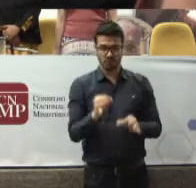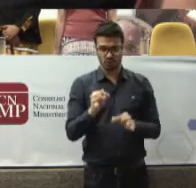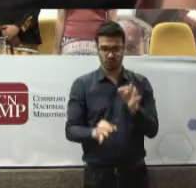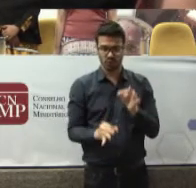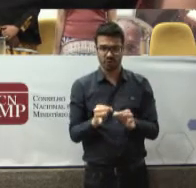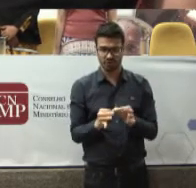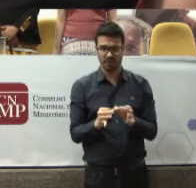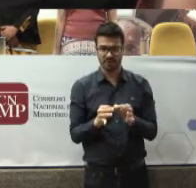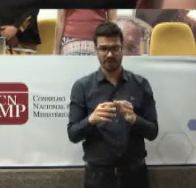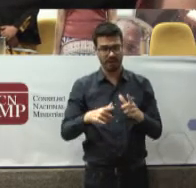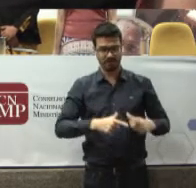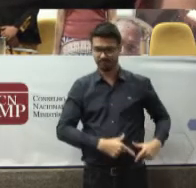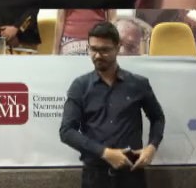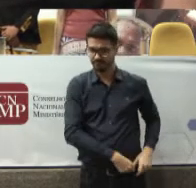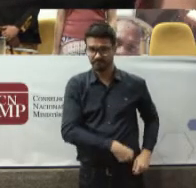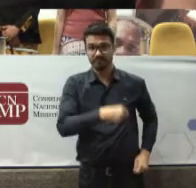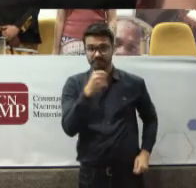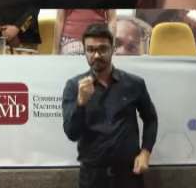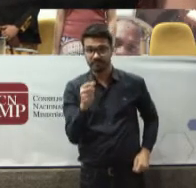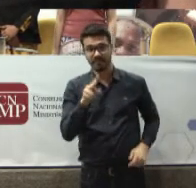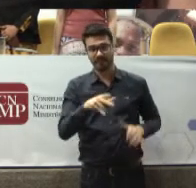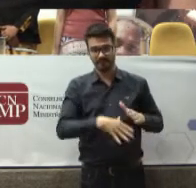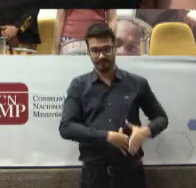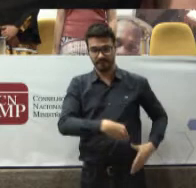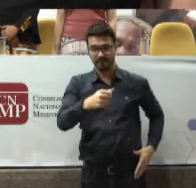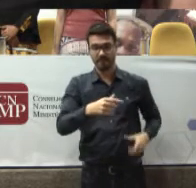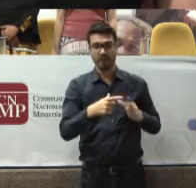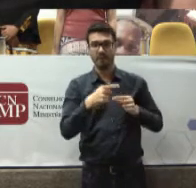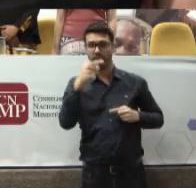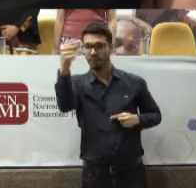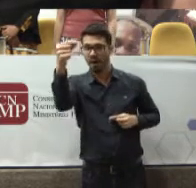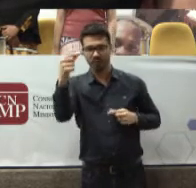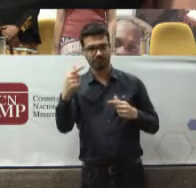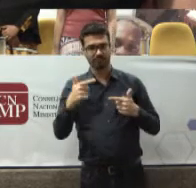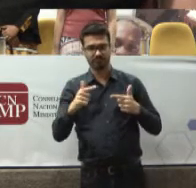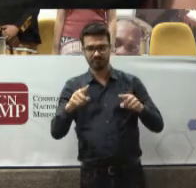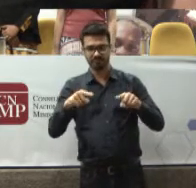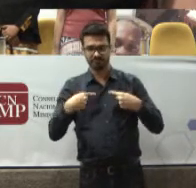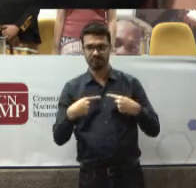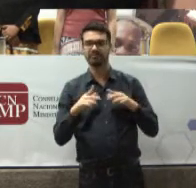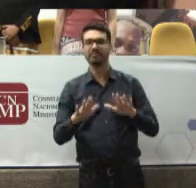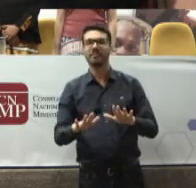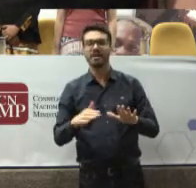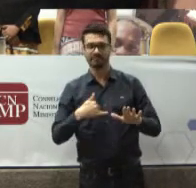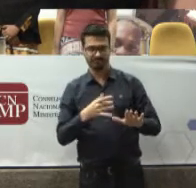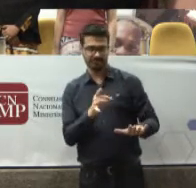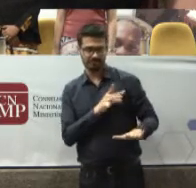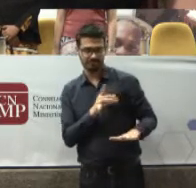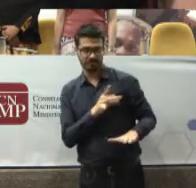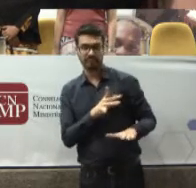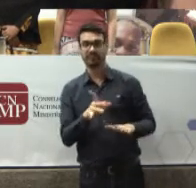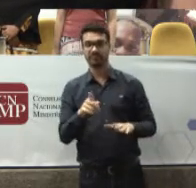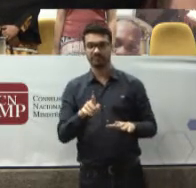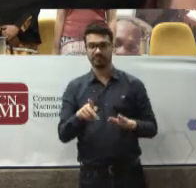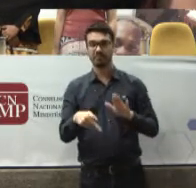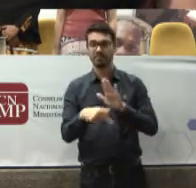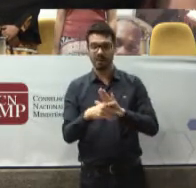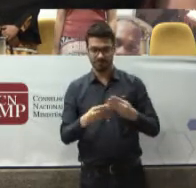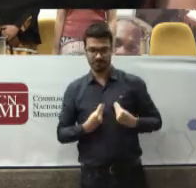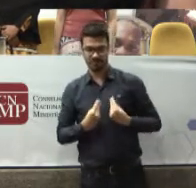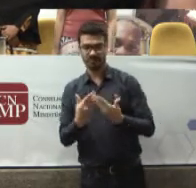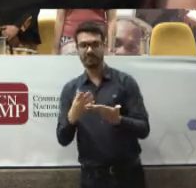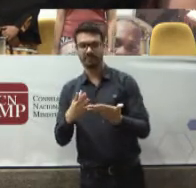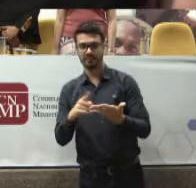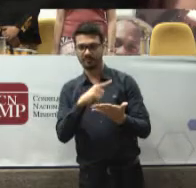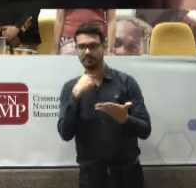forte Verás que o filho teu não pode a luta Quem tem que vende agora a própria